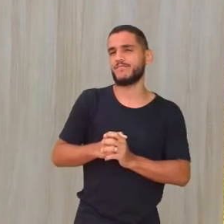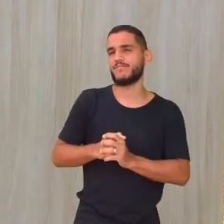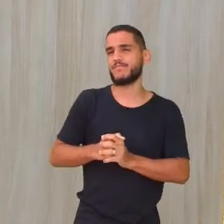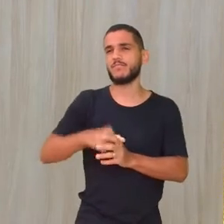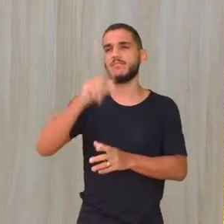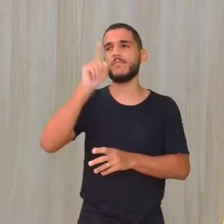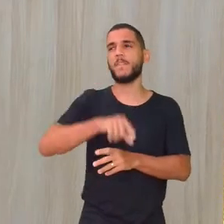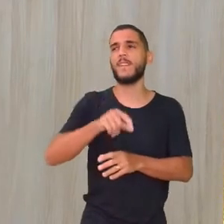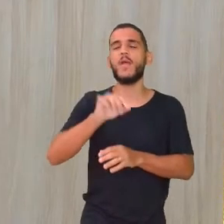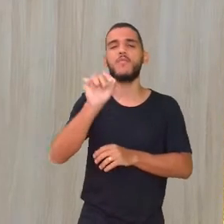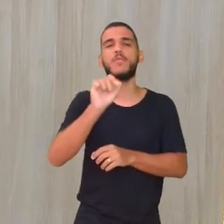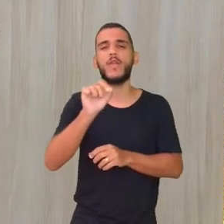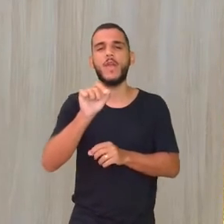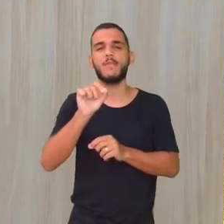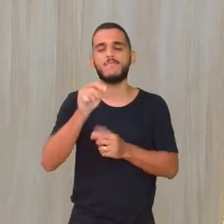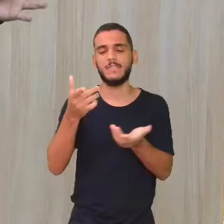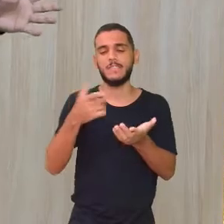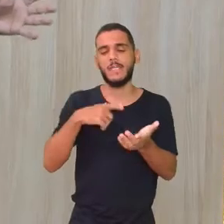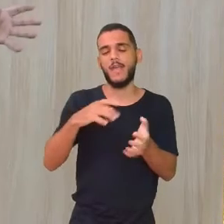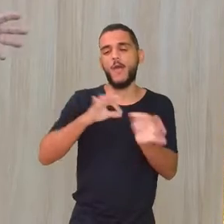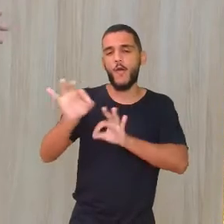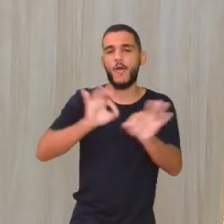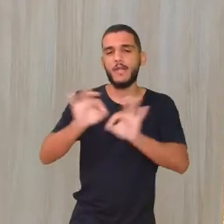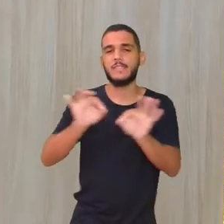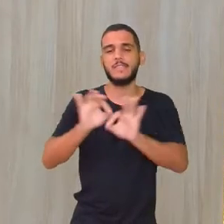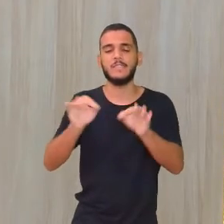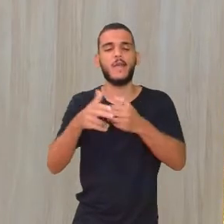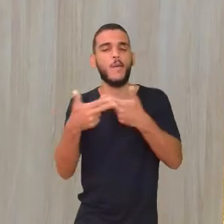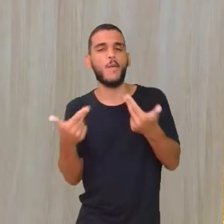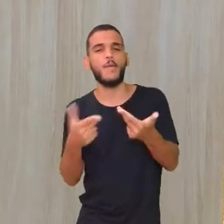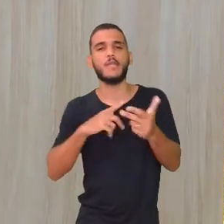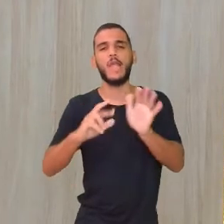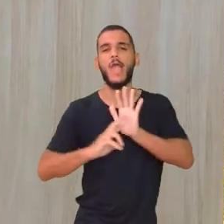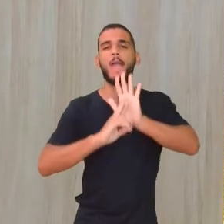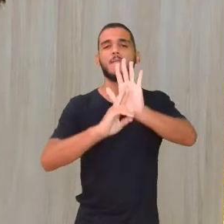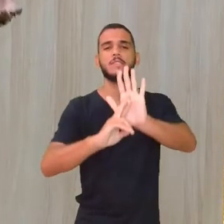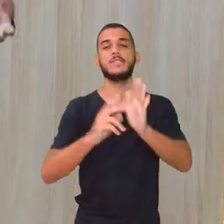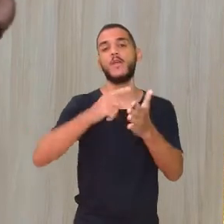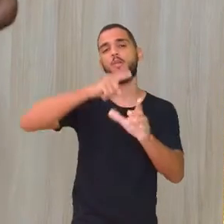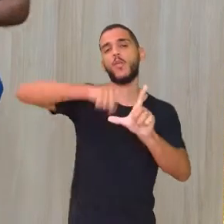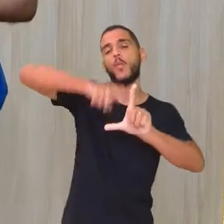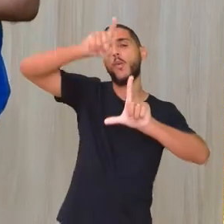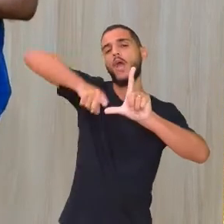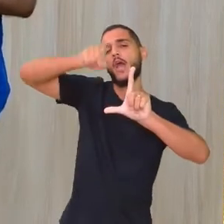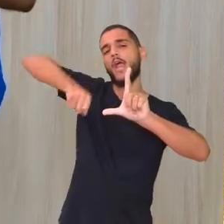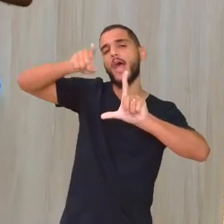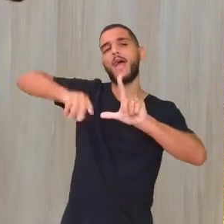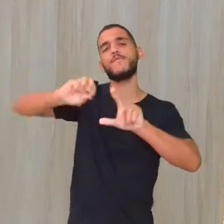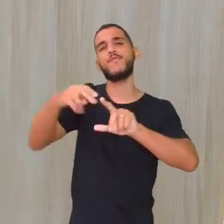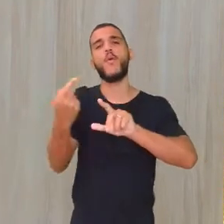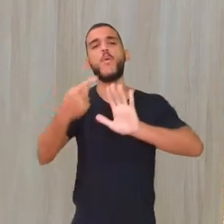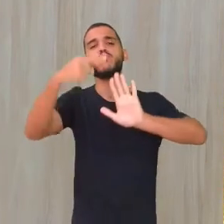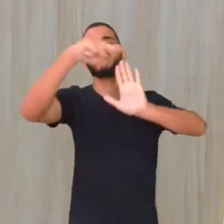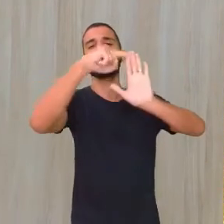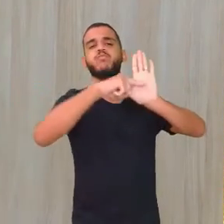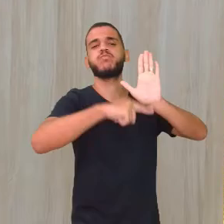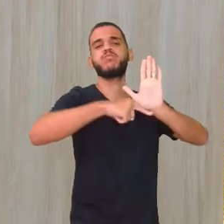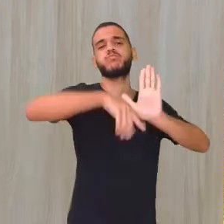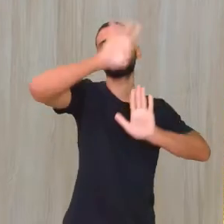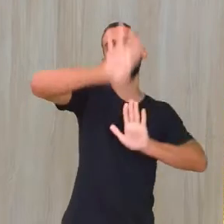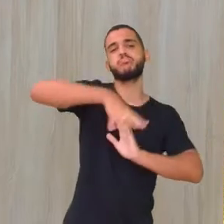mexer, dar o modo de algo para alguma coisa A vai representar isso em um gráfico, vai representar isso de uma forma de uma